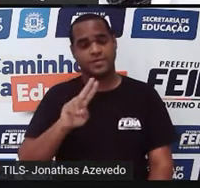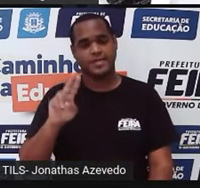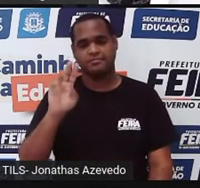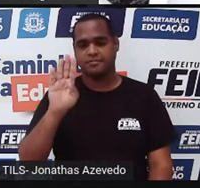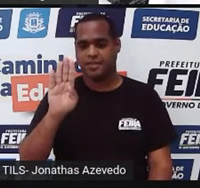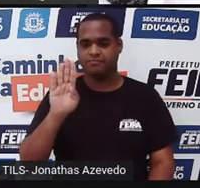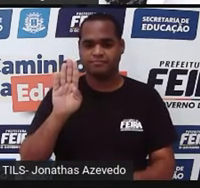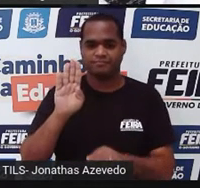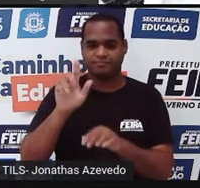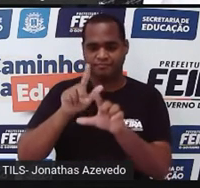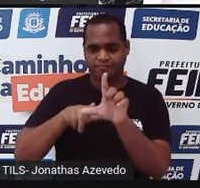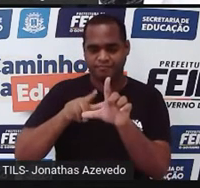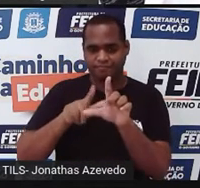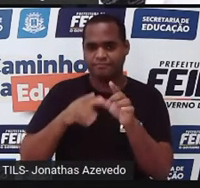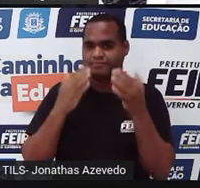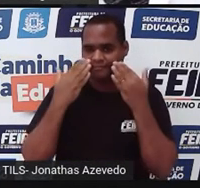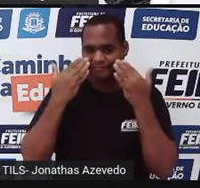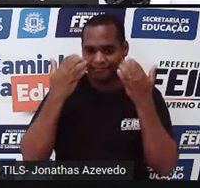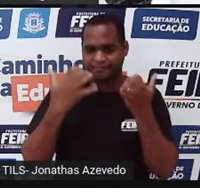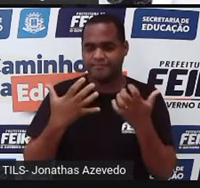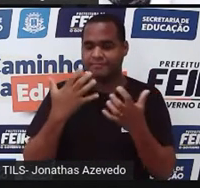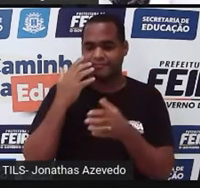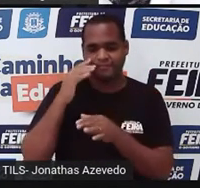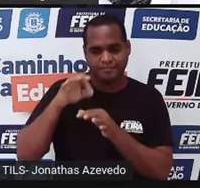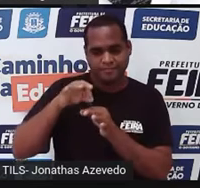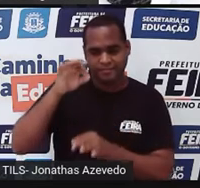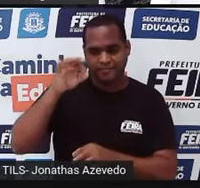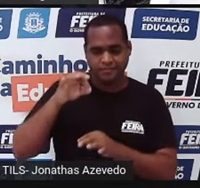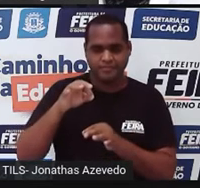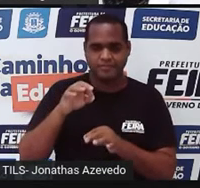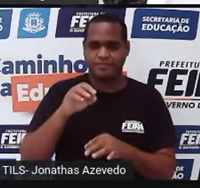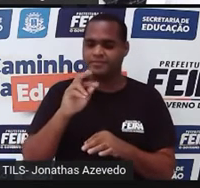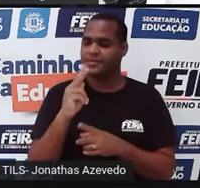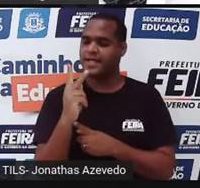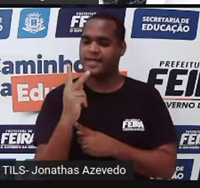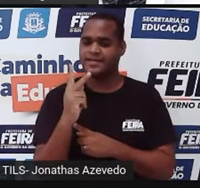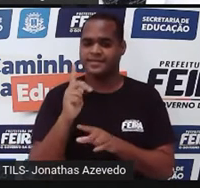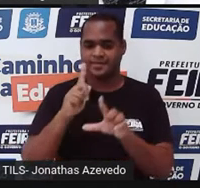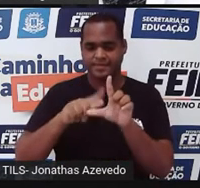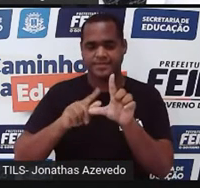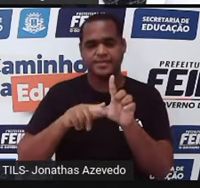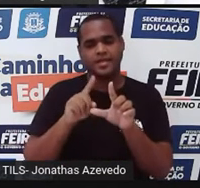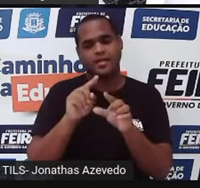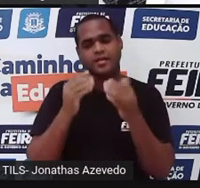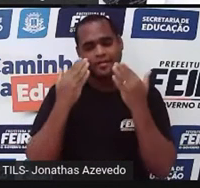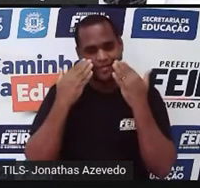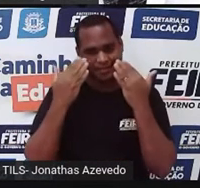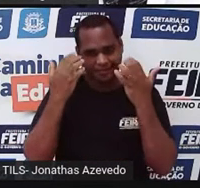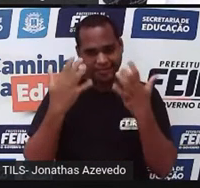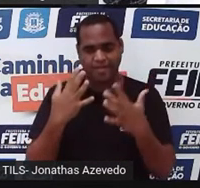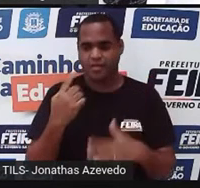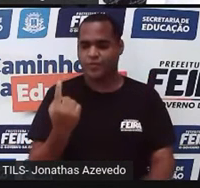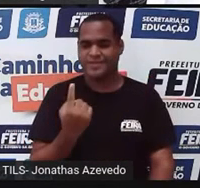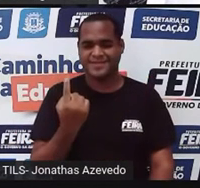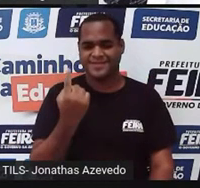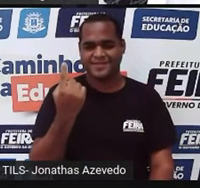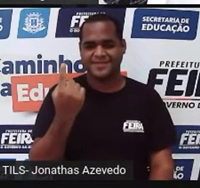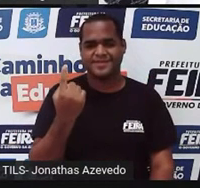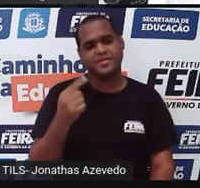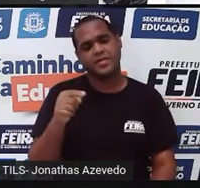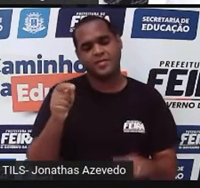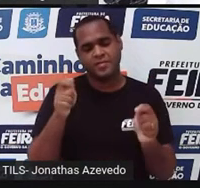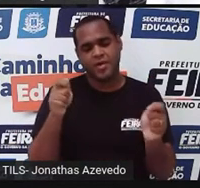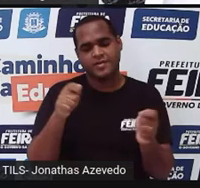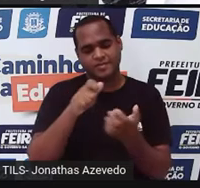letra B, para representar a medida do comprimento. E a letra H, para representar a medida da altura. Então, gente pode